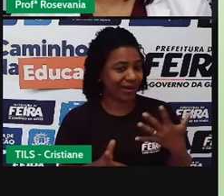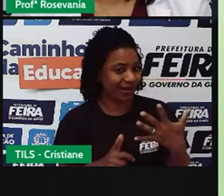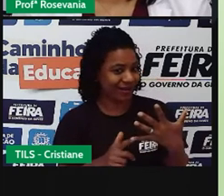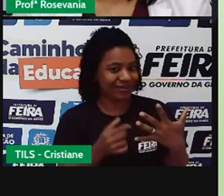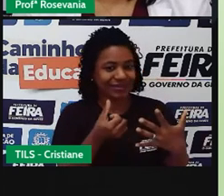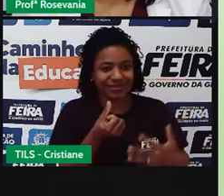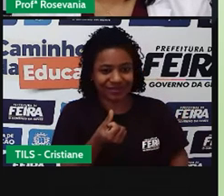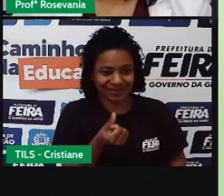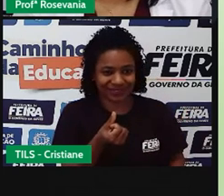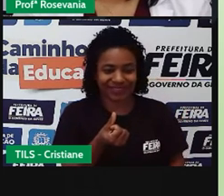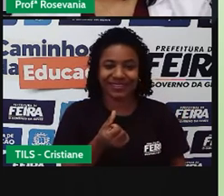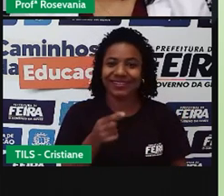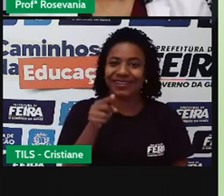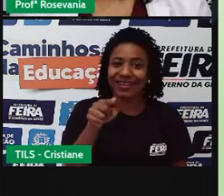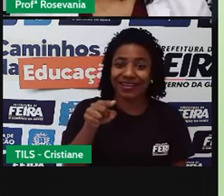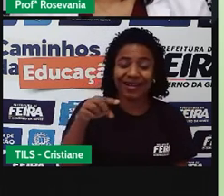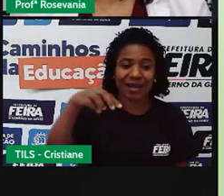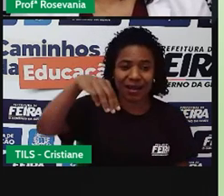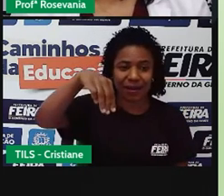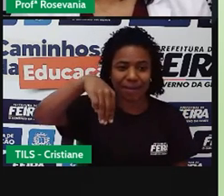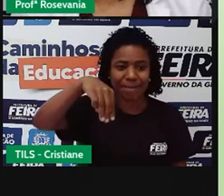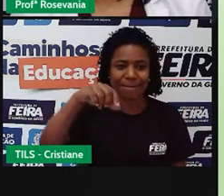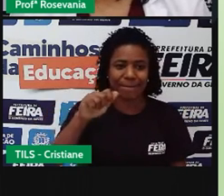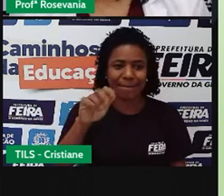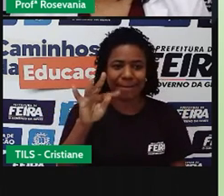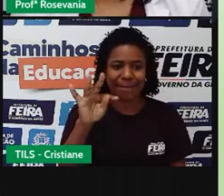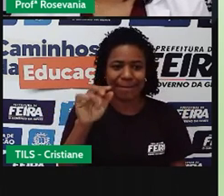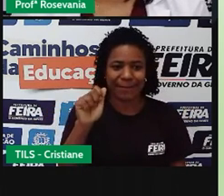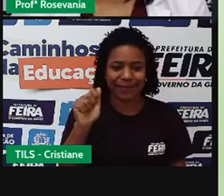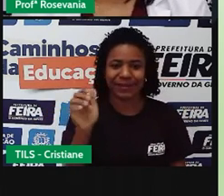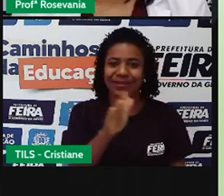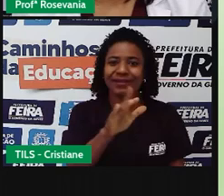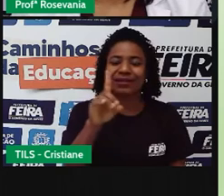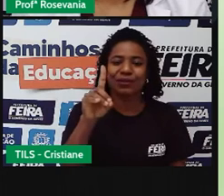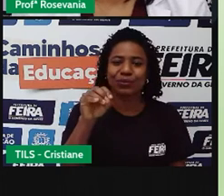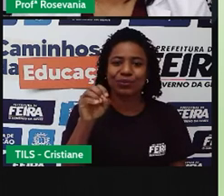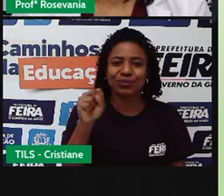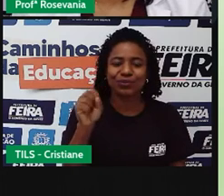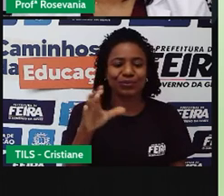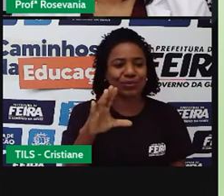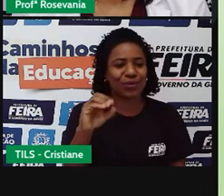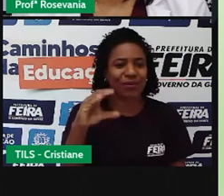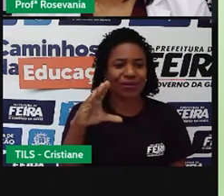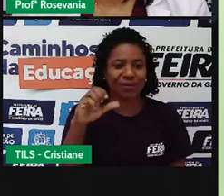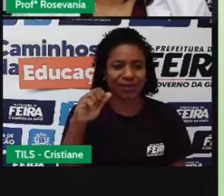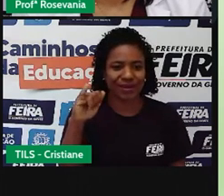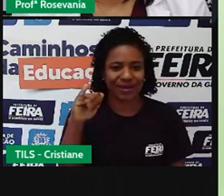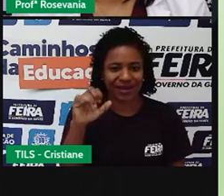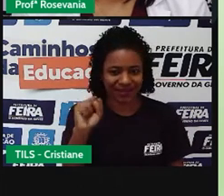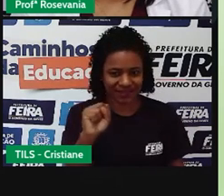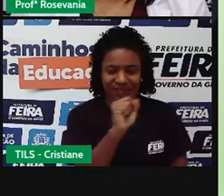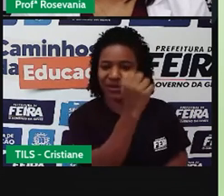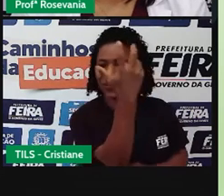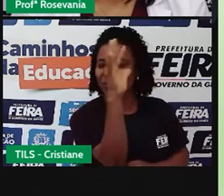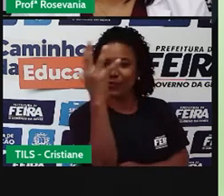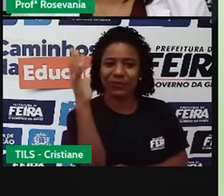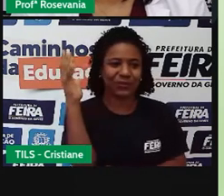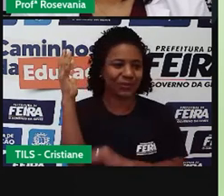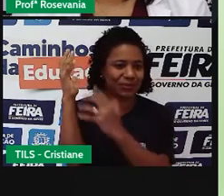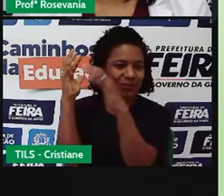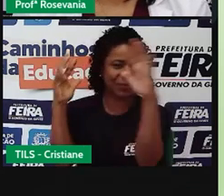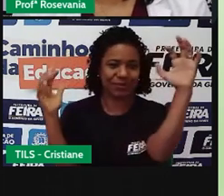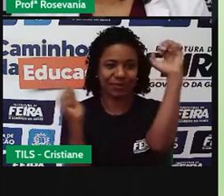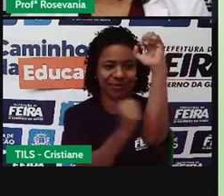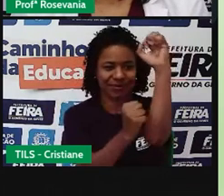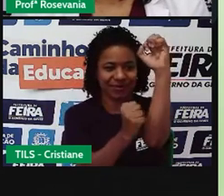aqui, representadinho da cor verde, né, fica entre a Floresta Amazônica e a Caatinga, ou seja, é uma transição entre as